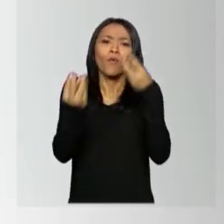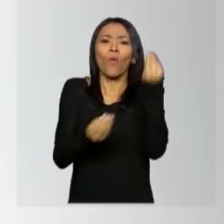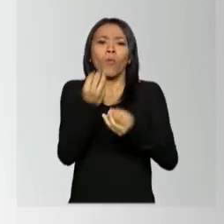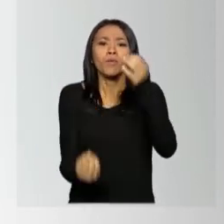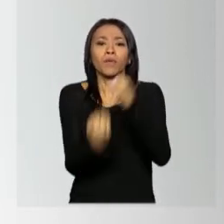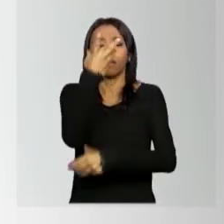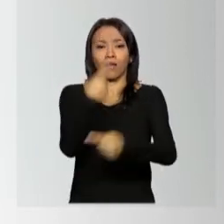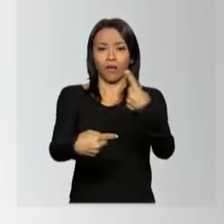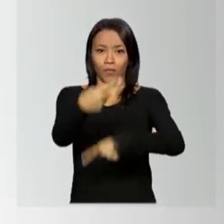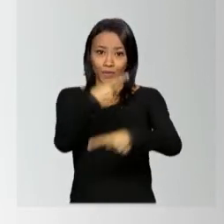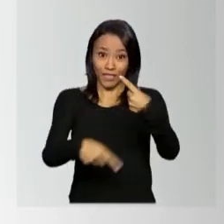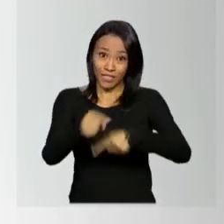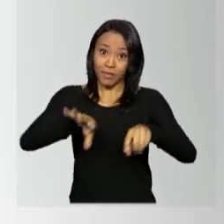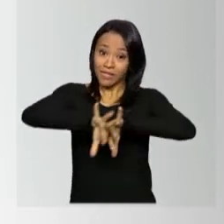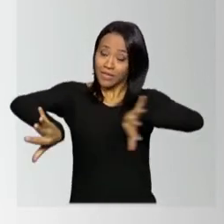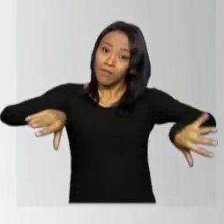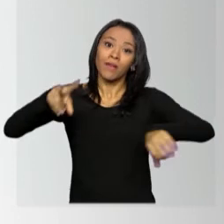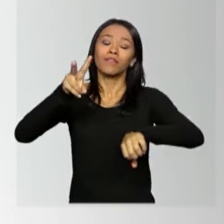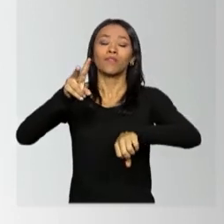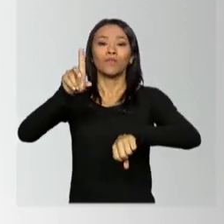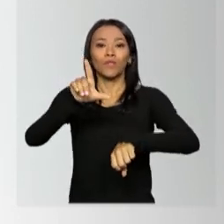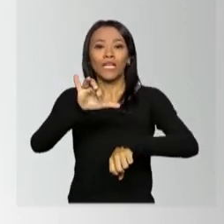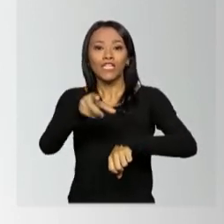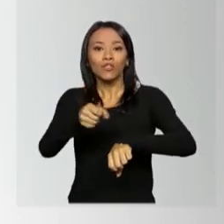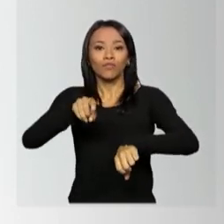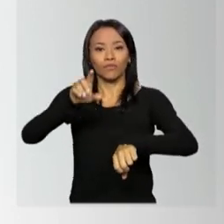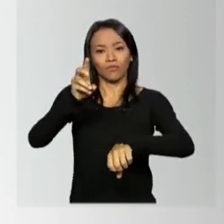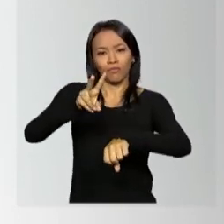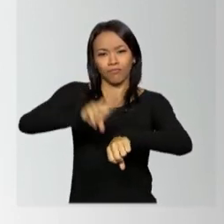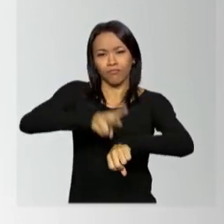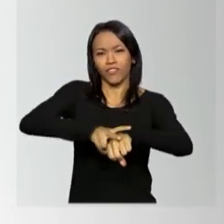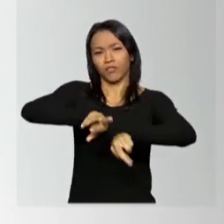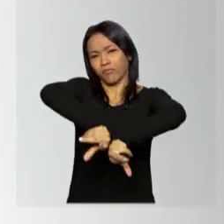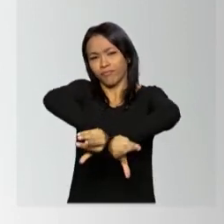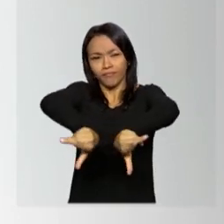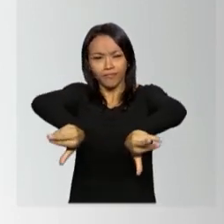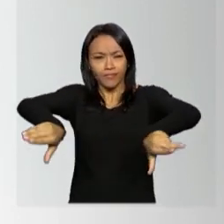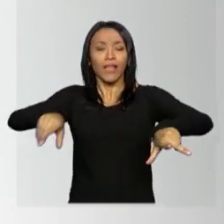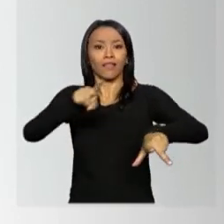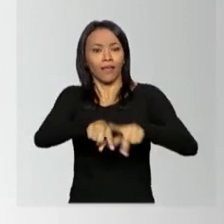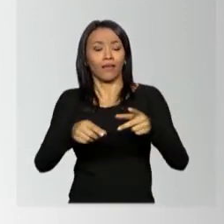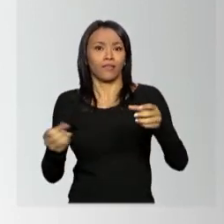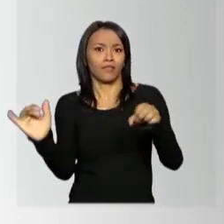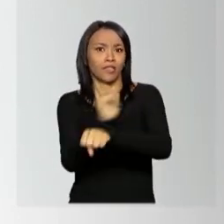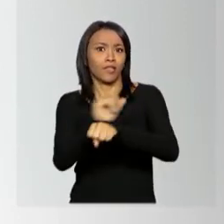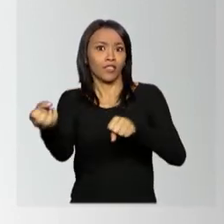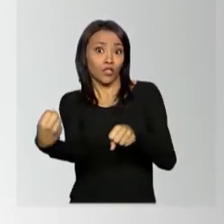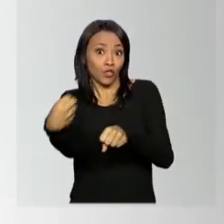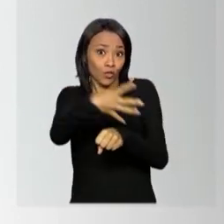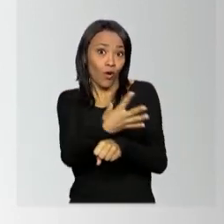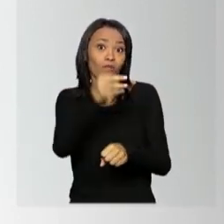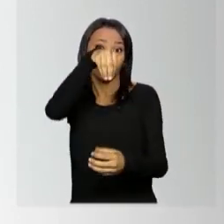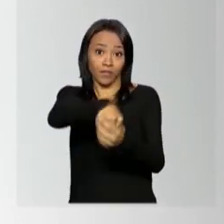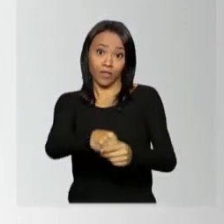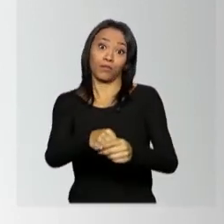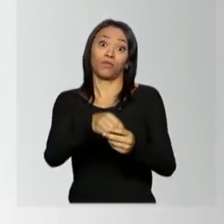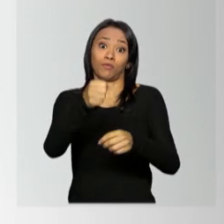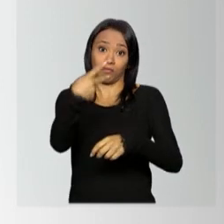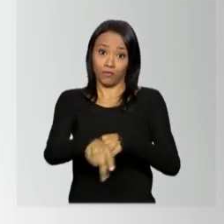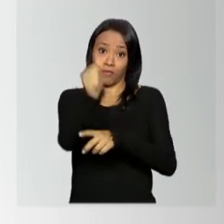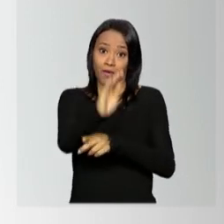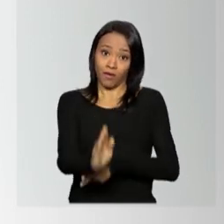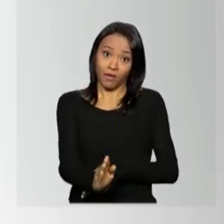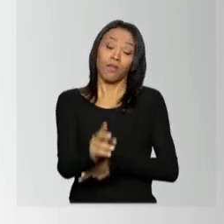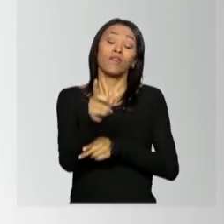Política Nacional de Resíduos Sólidos. O manual inclui exemplos de iniciativas inovadoras na gestão de resíduos no país e também